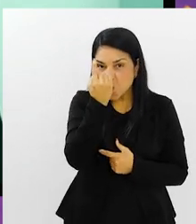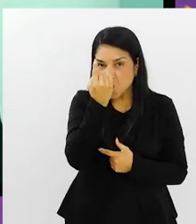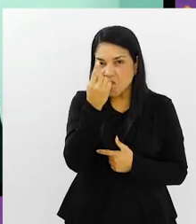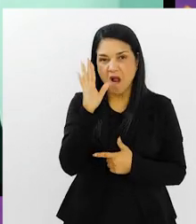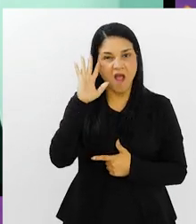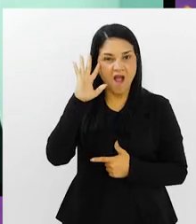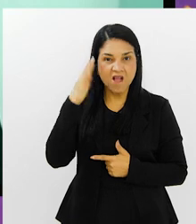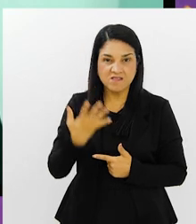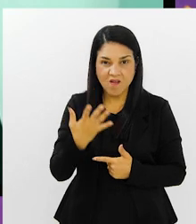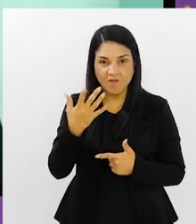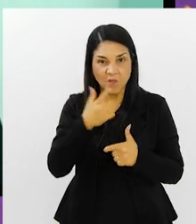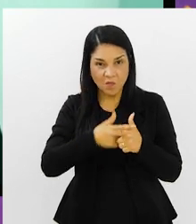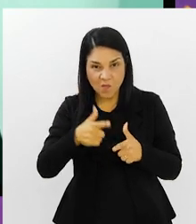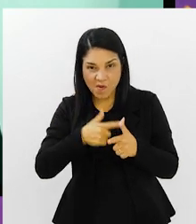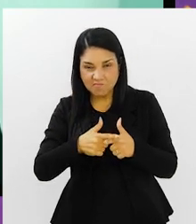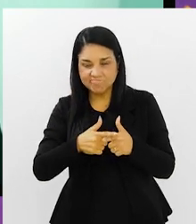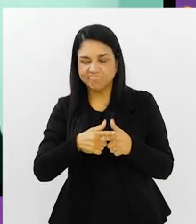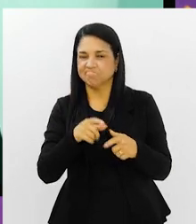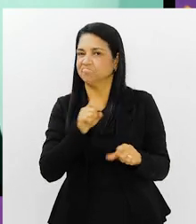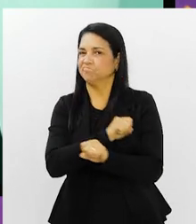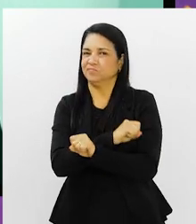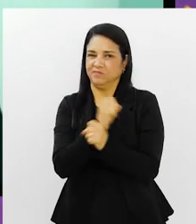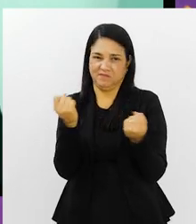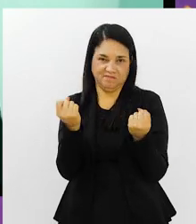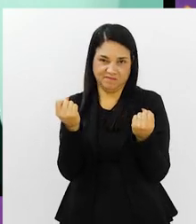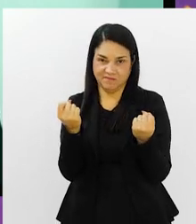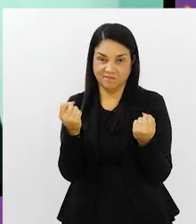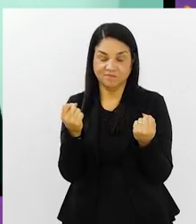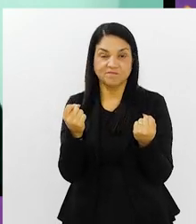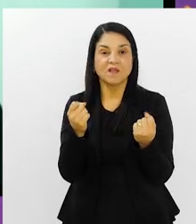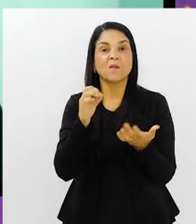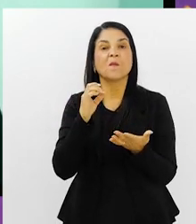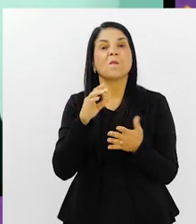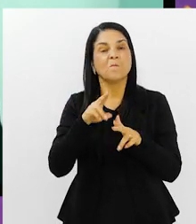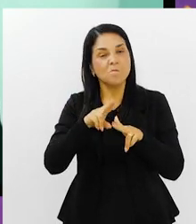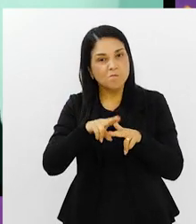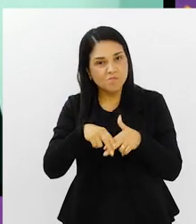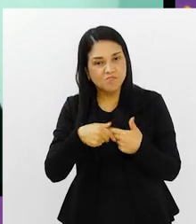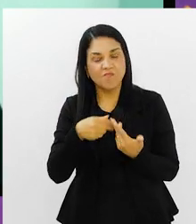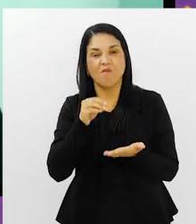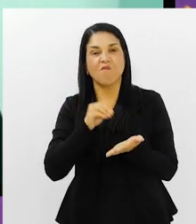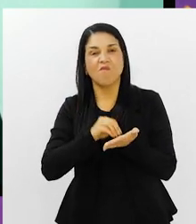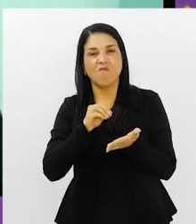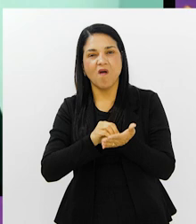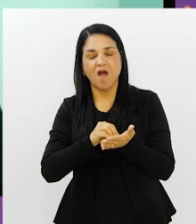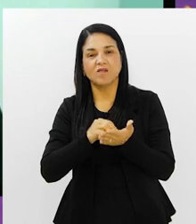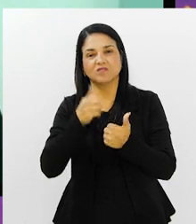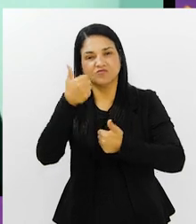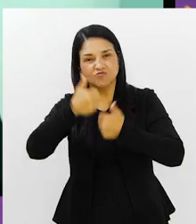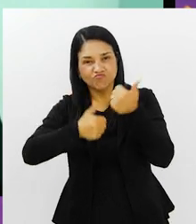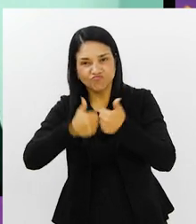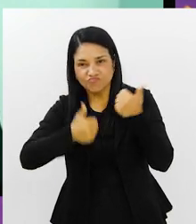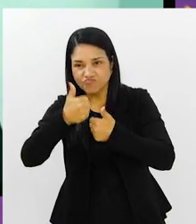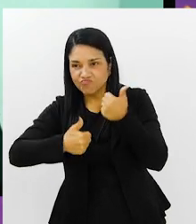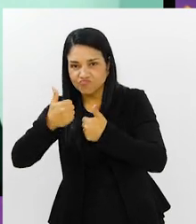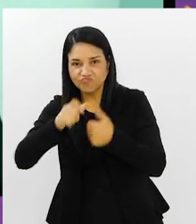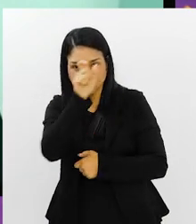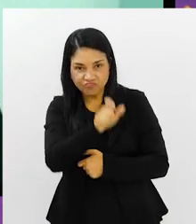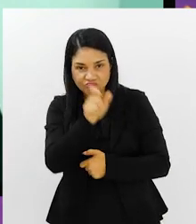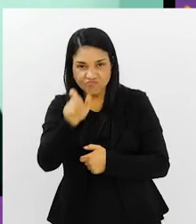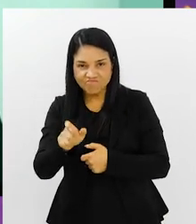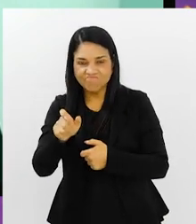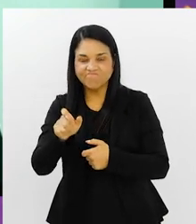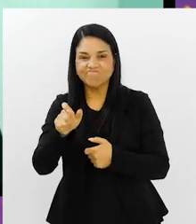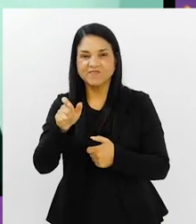vai resolver? Eu acho pouco provável. E é por isso, por falta de grandes jogadores que podem desequilibrar,